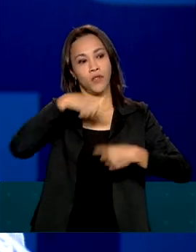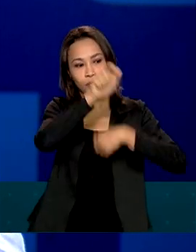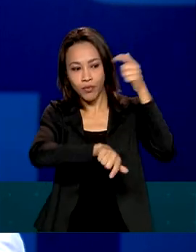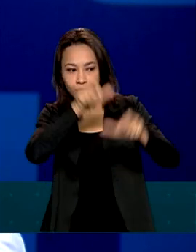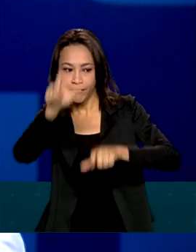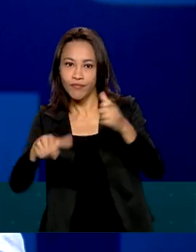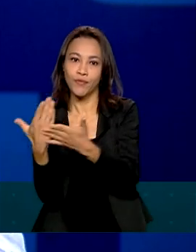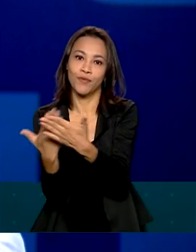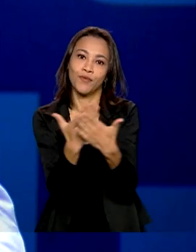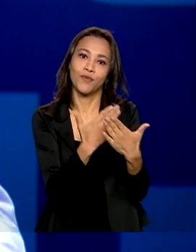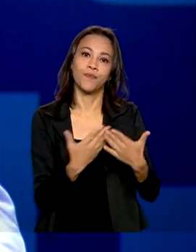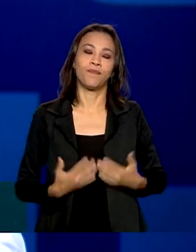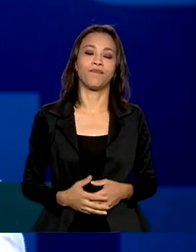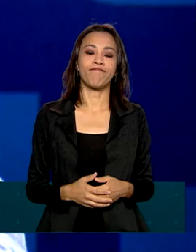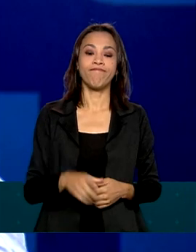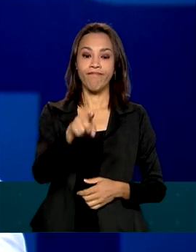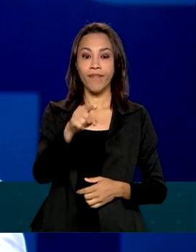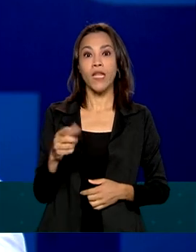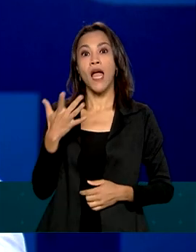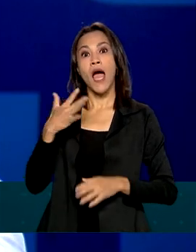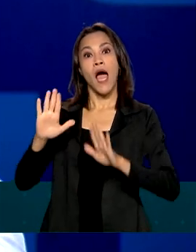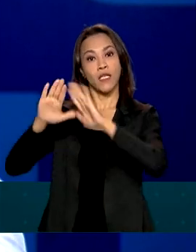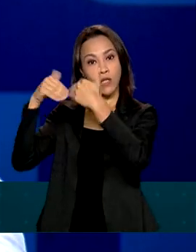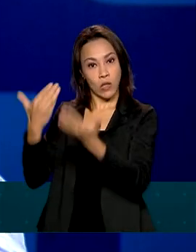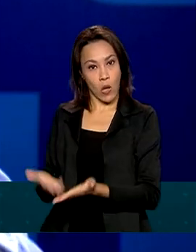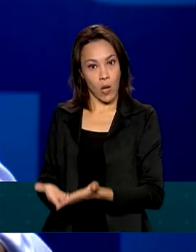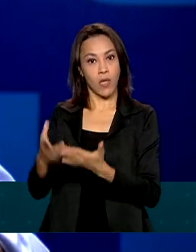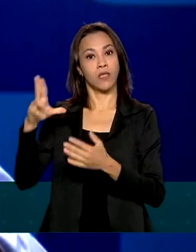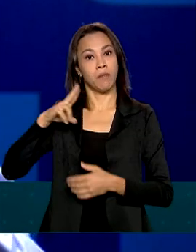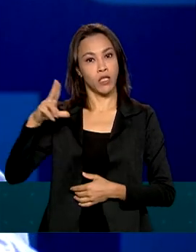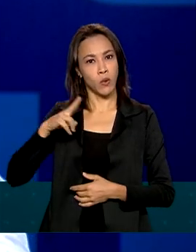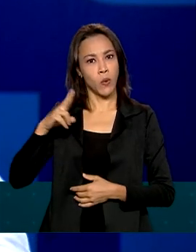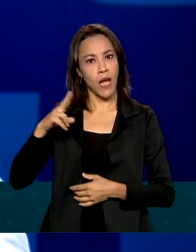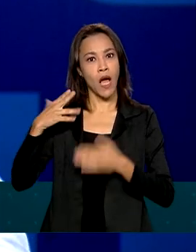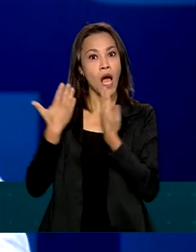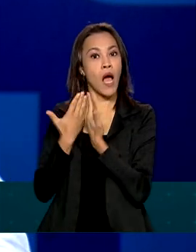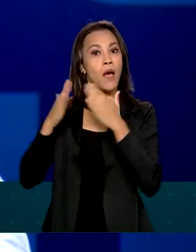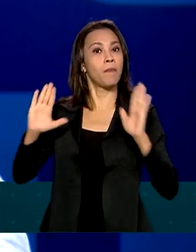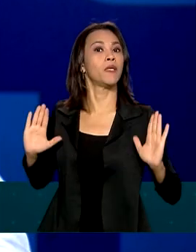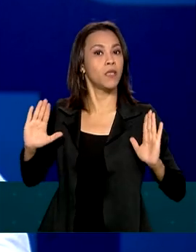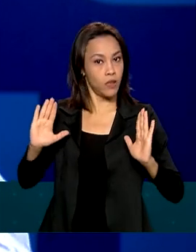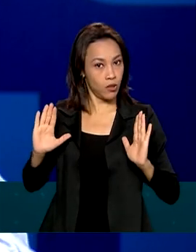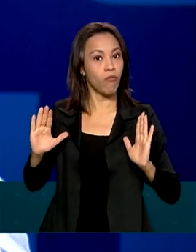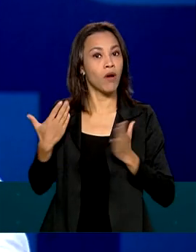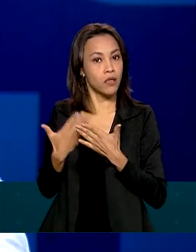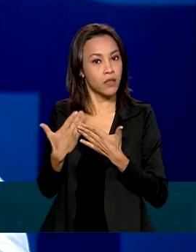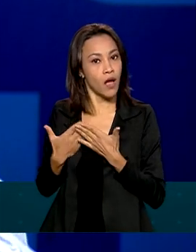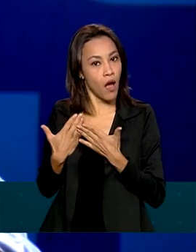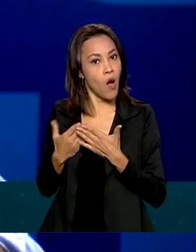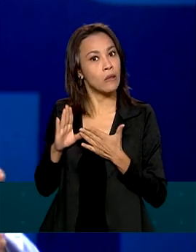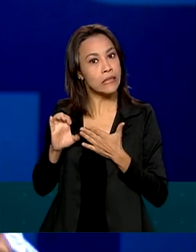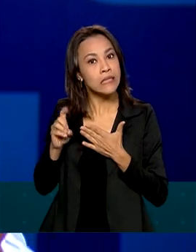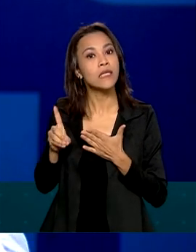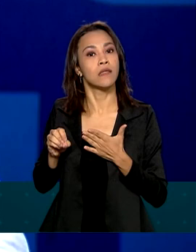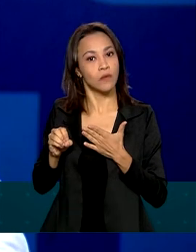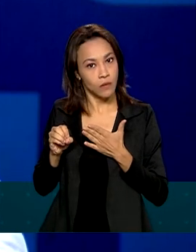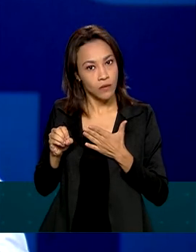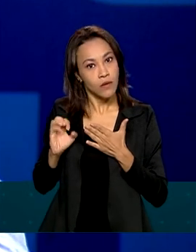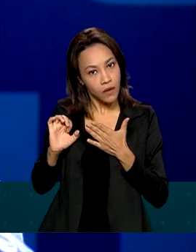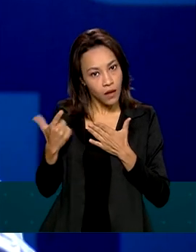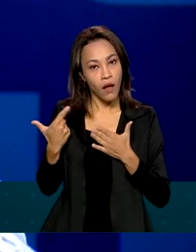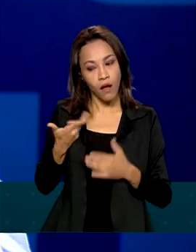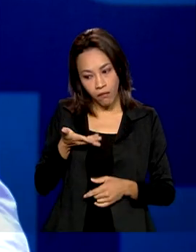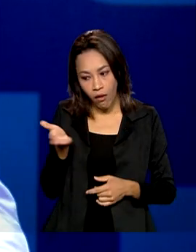As escolas privadas abriram muito mais cedo e elas também tinham, é claro,